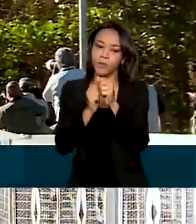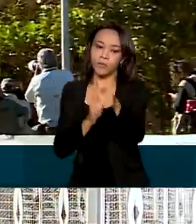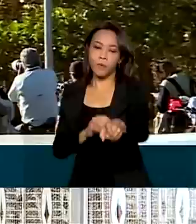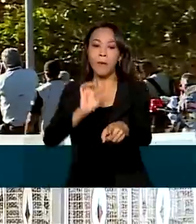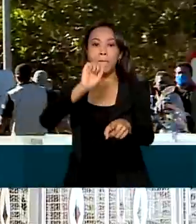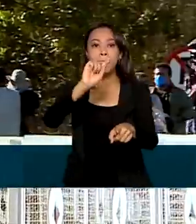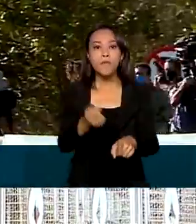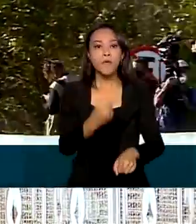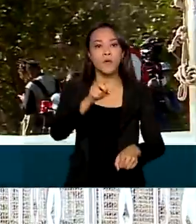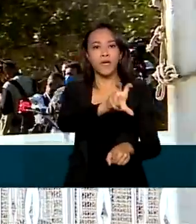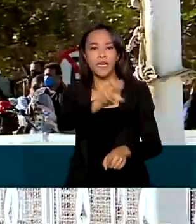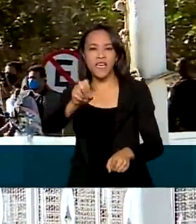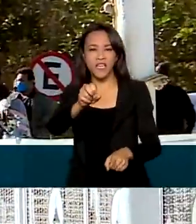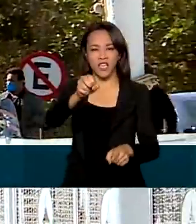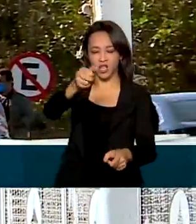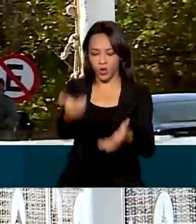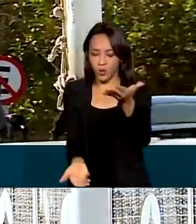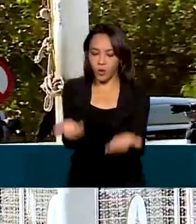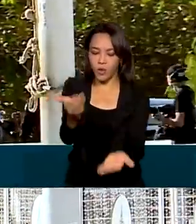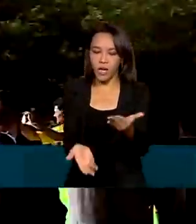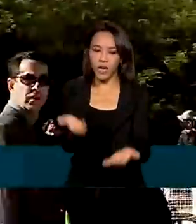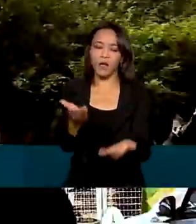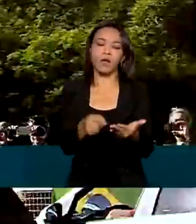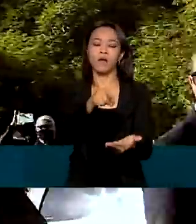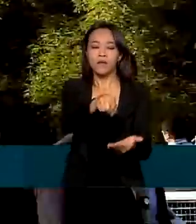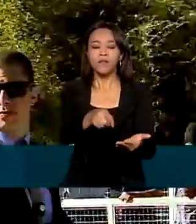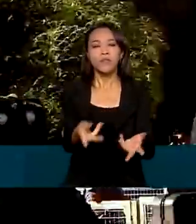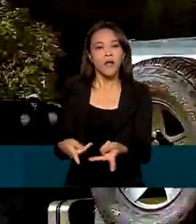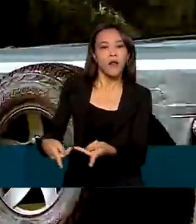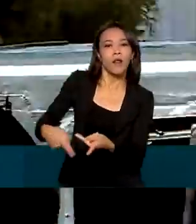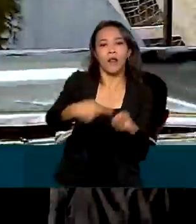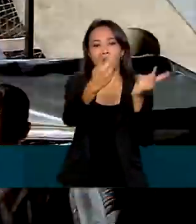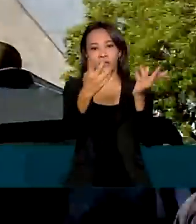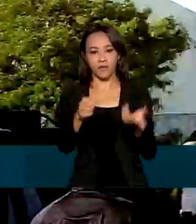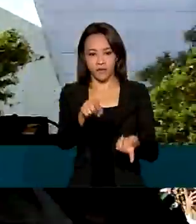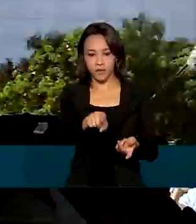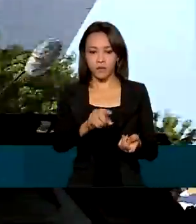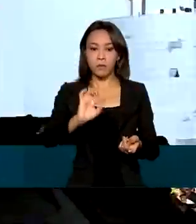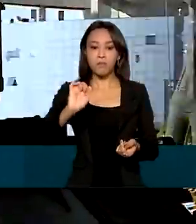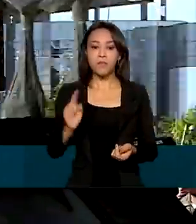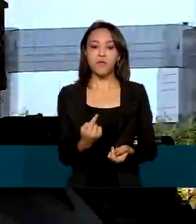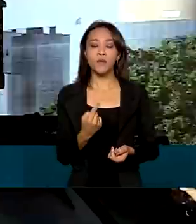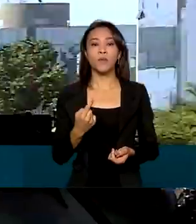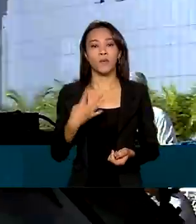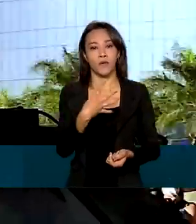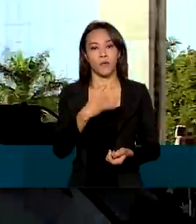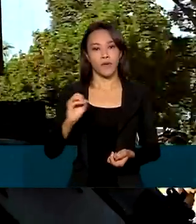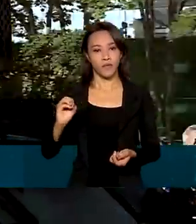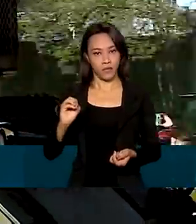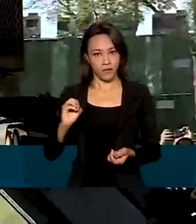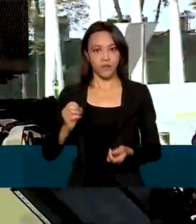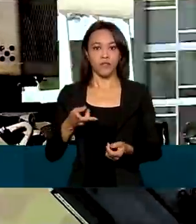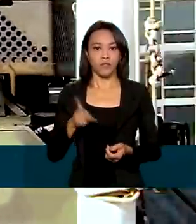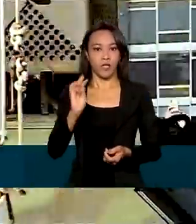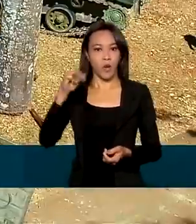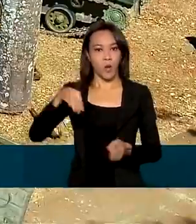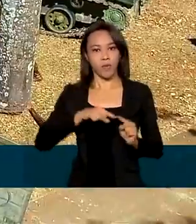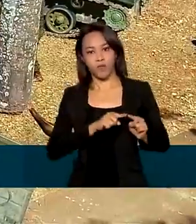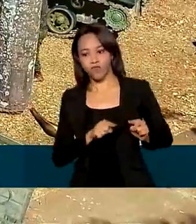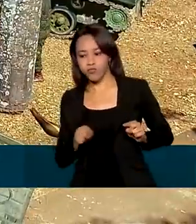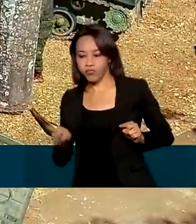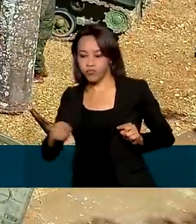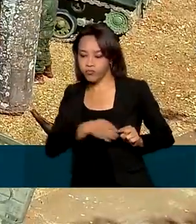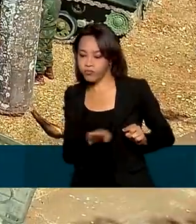equipamentos e armamentos estão sendo transportados por mais de 1.400 quilômetros até o local de treinamento.